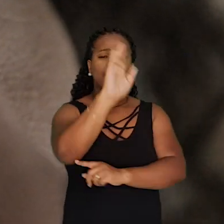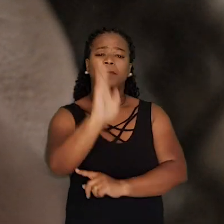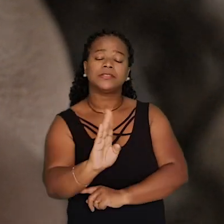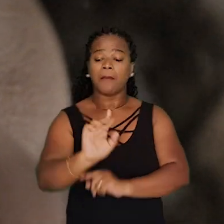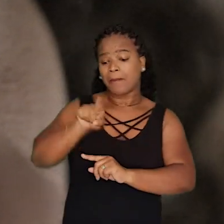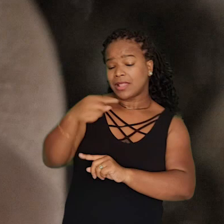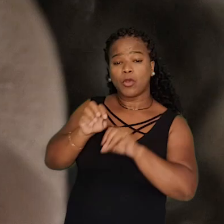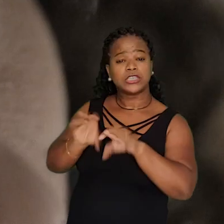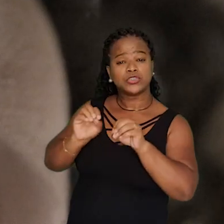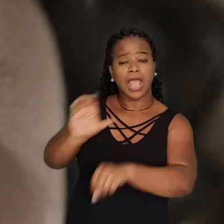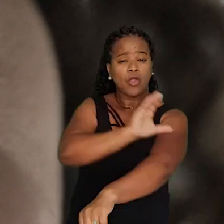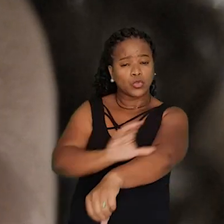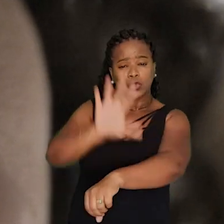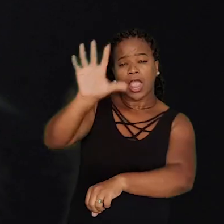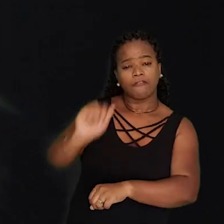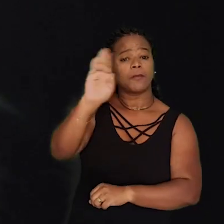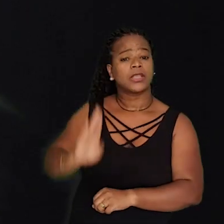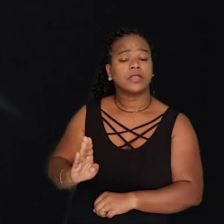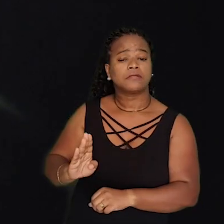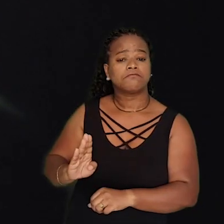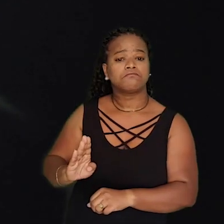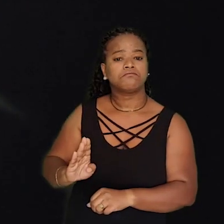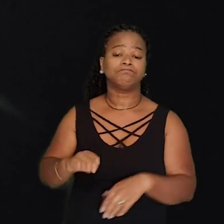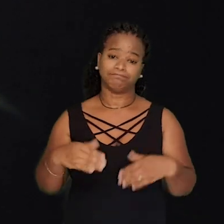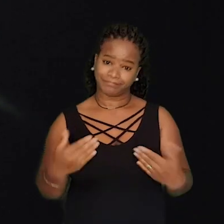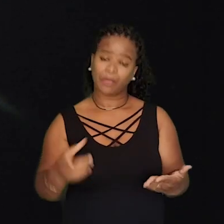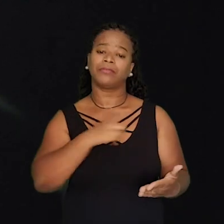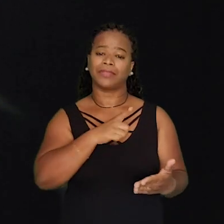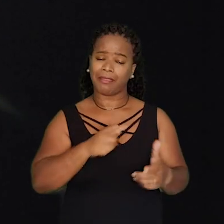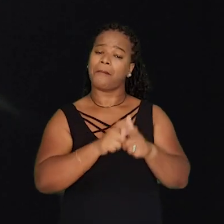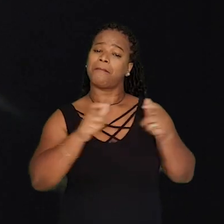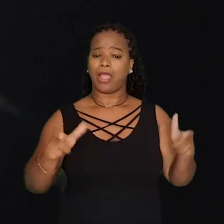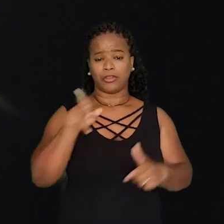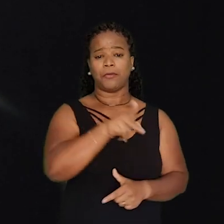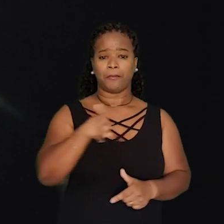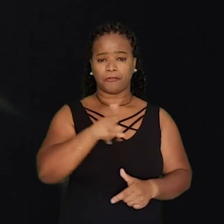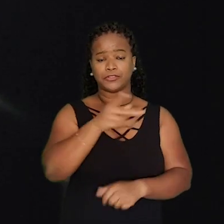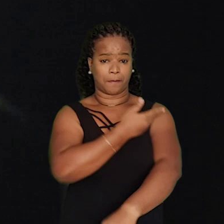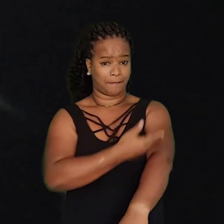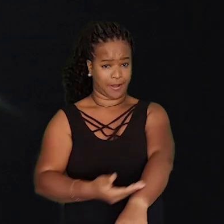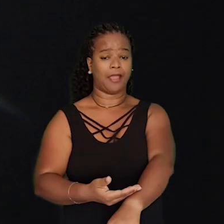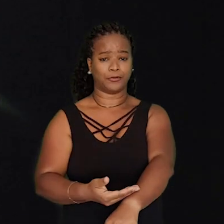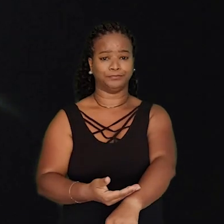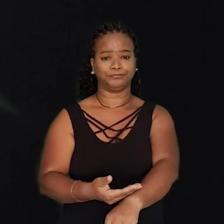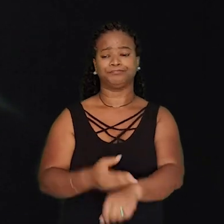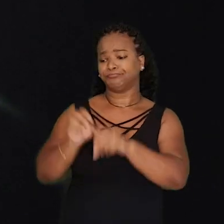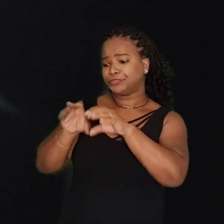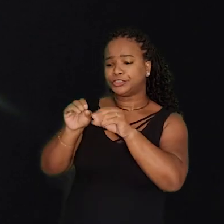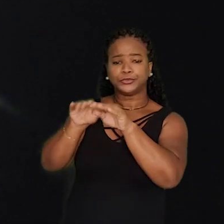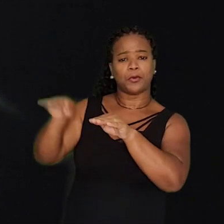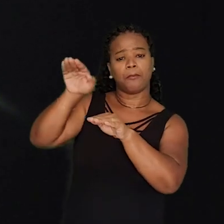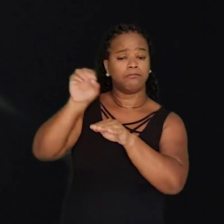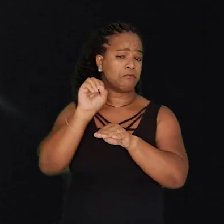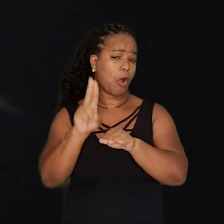ensinar a cultura afro-brasileira? Nós temos uma grande maioria de professores brancos, seja no ensino